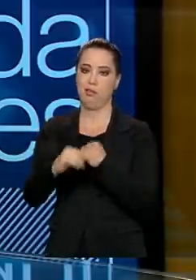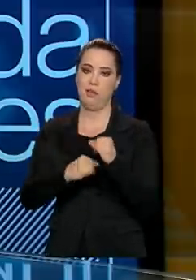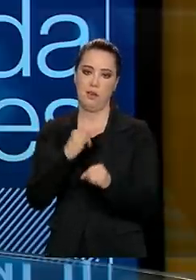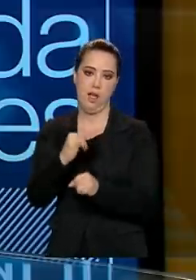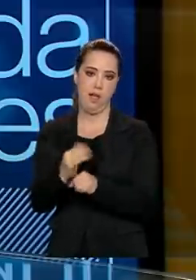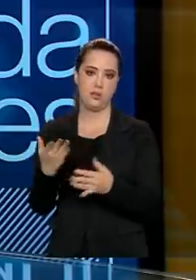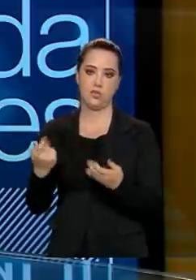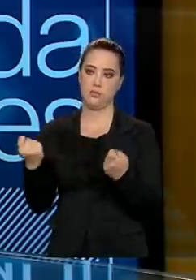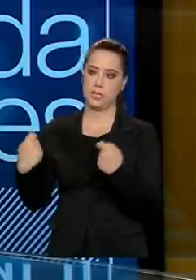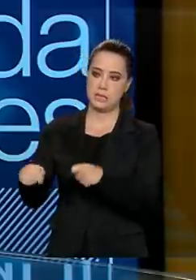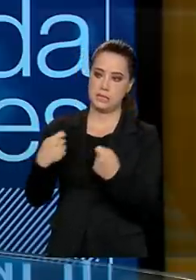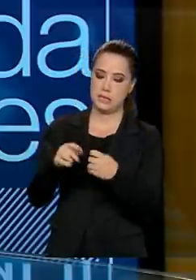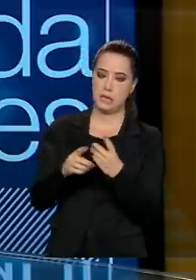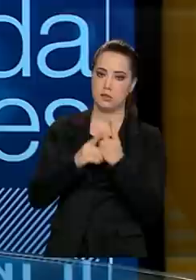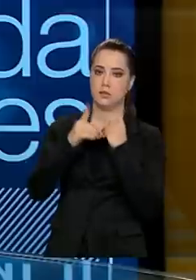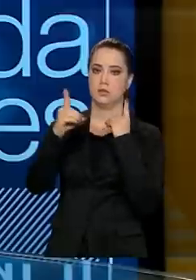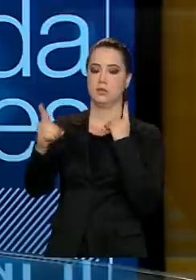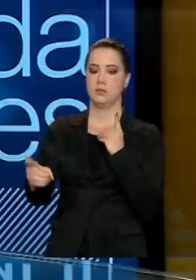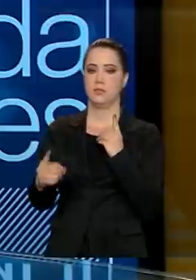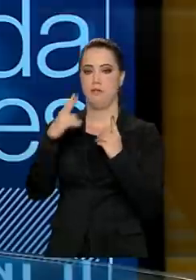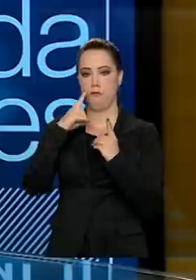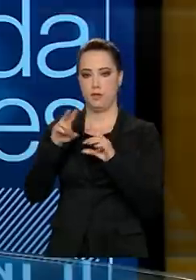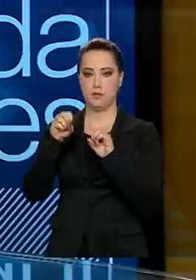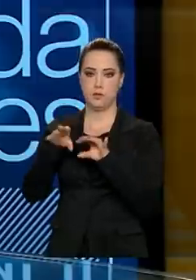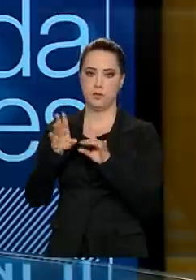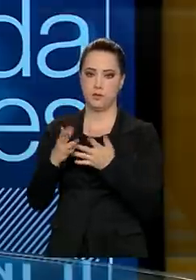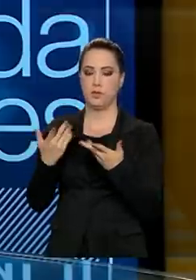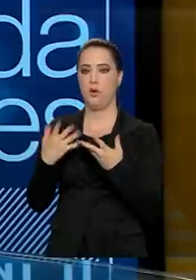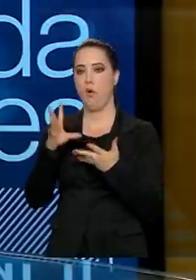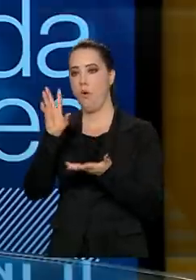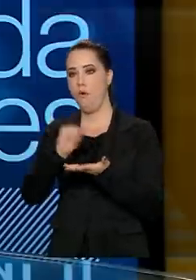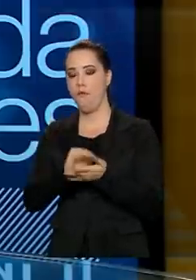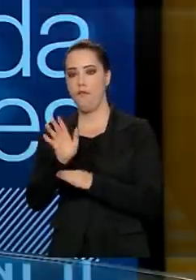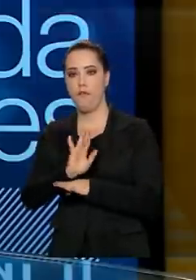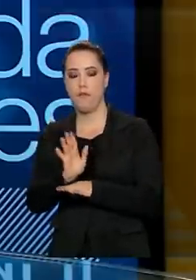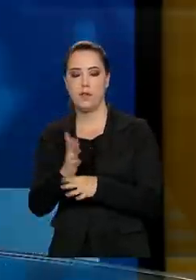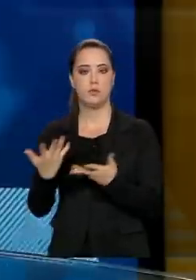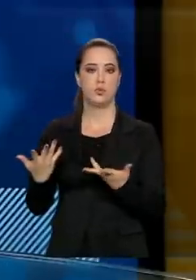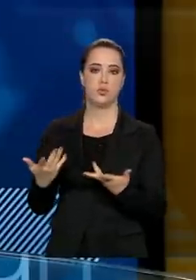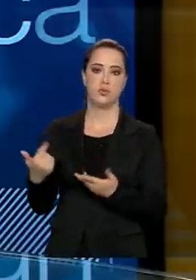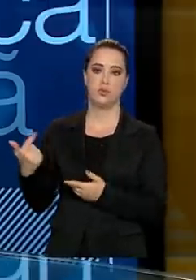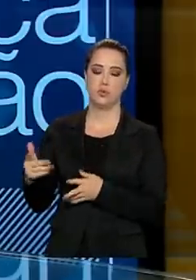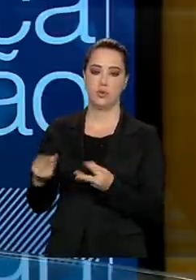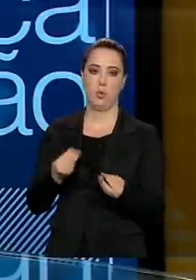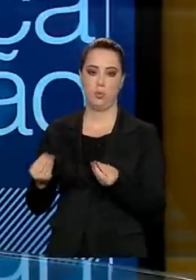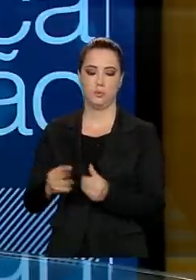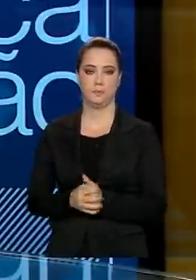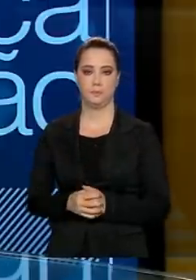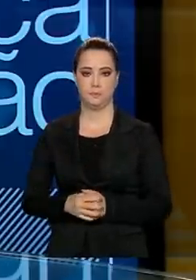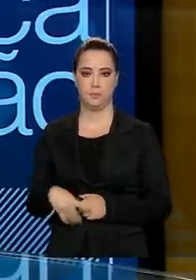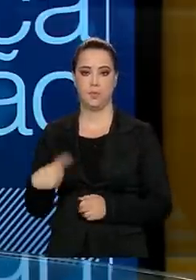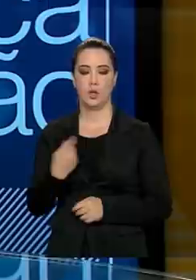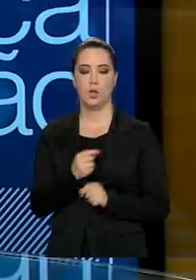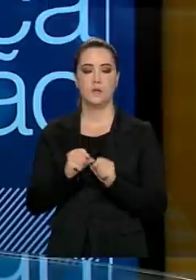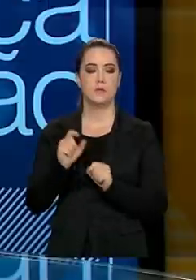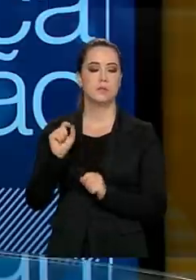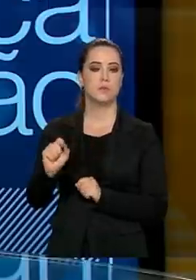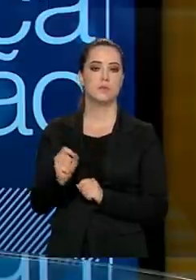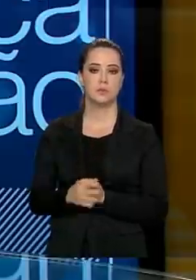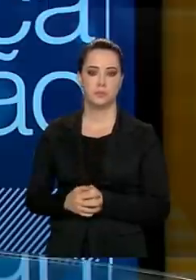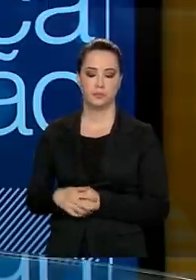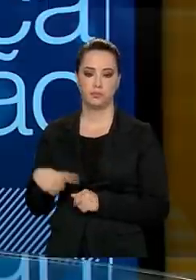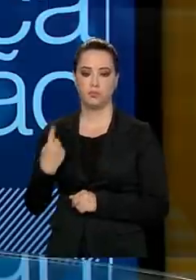de dados necessários para assistir uma aula, fazer um download de um vídeo, por exemplo. Então, o que nós fizemos? Nós